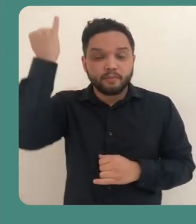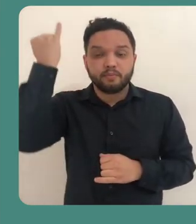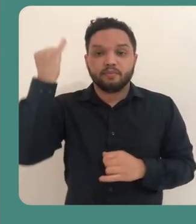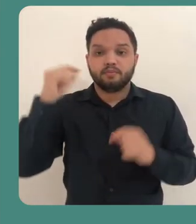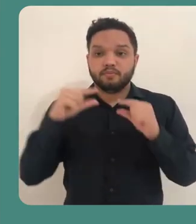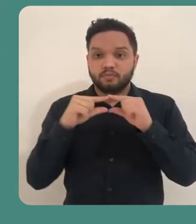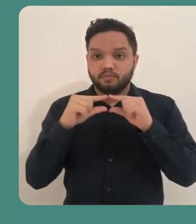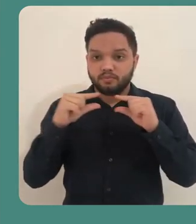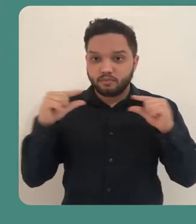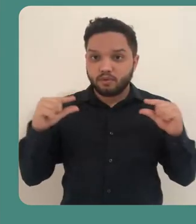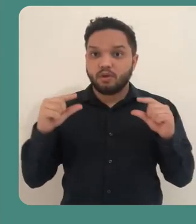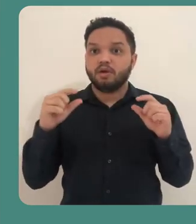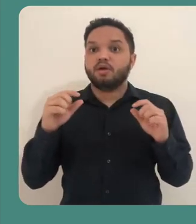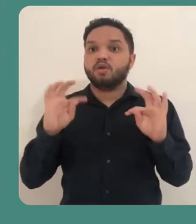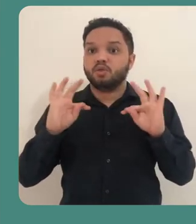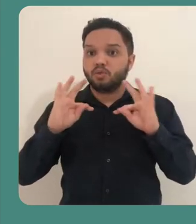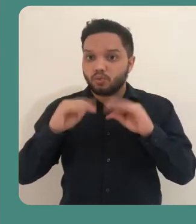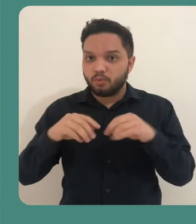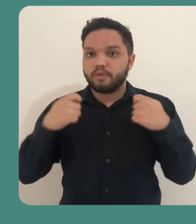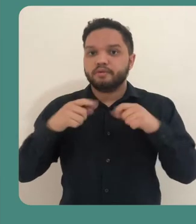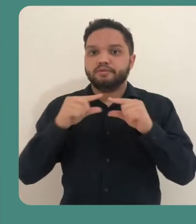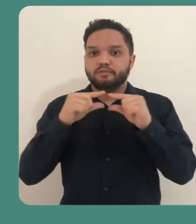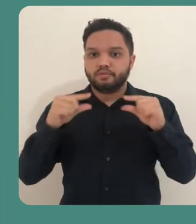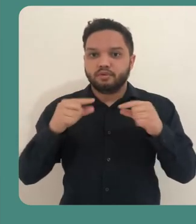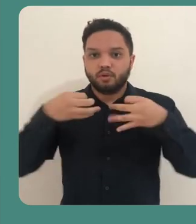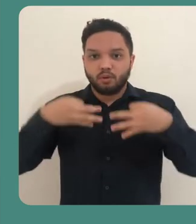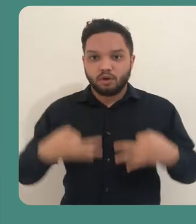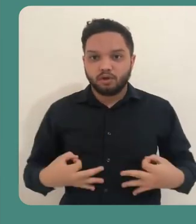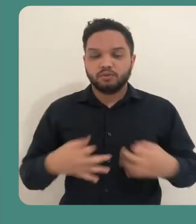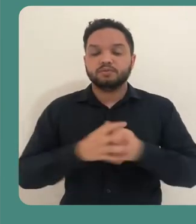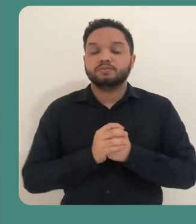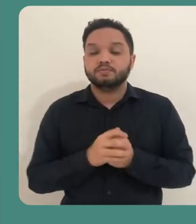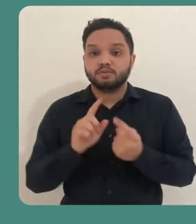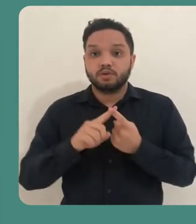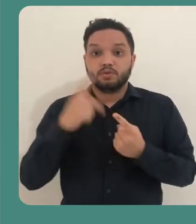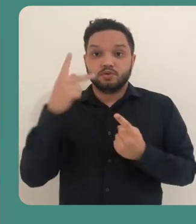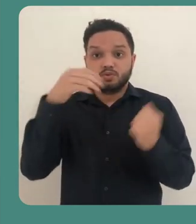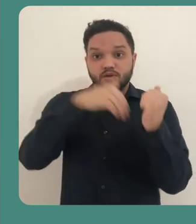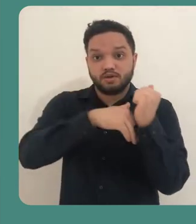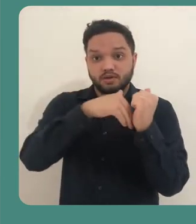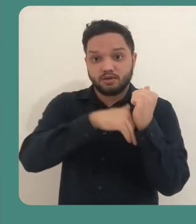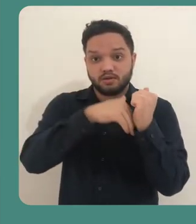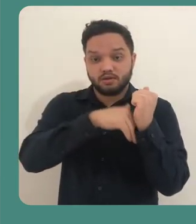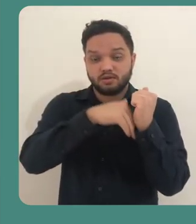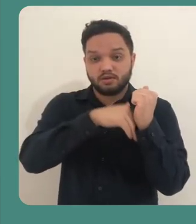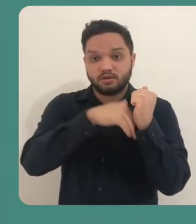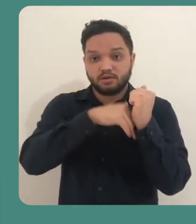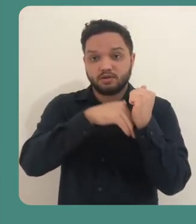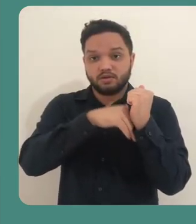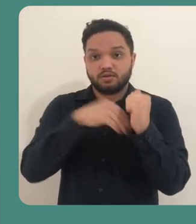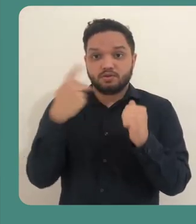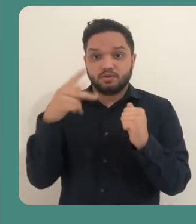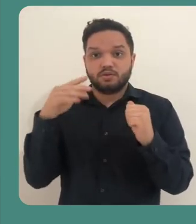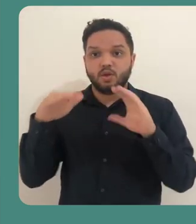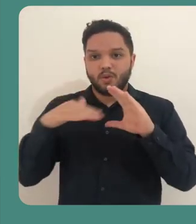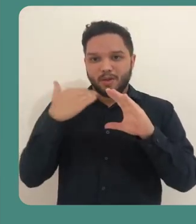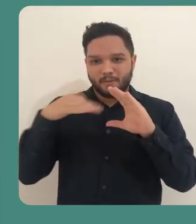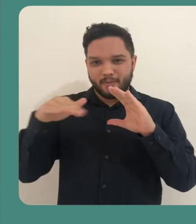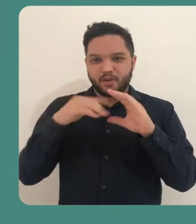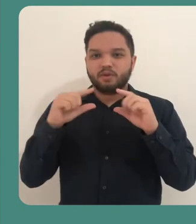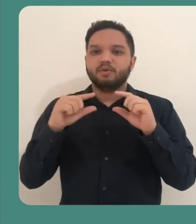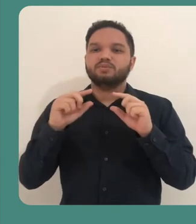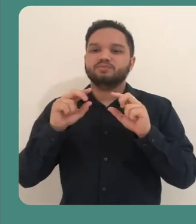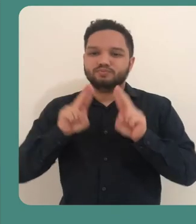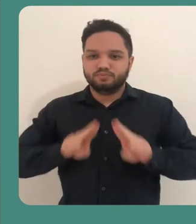que você utilize a extensão completa. E também a sua senha de acesso ao seu